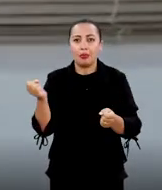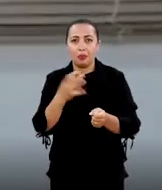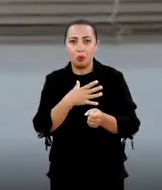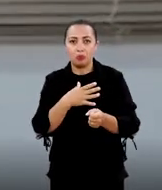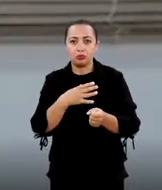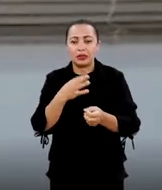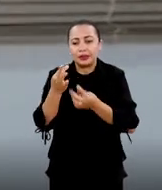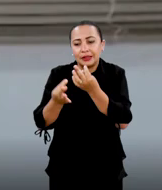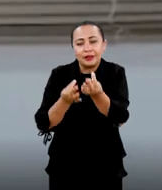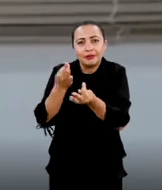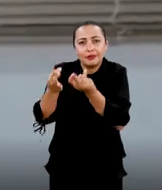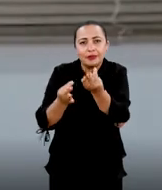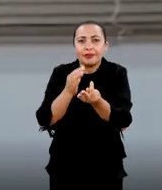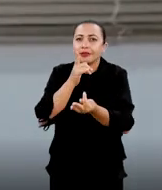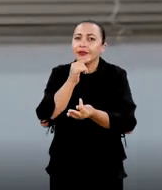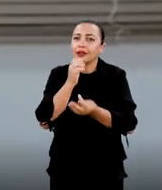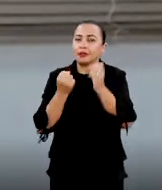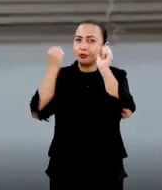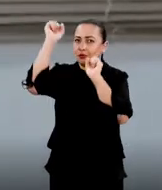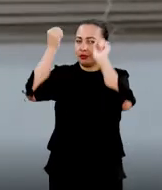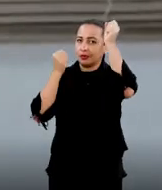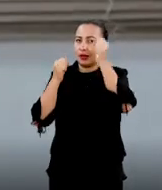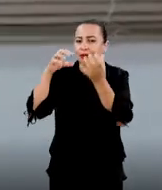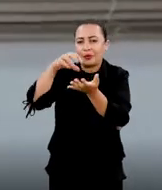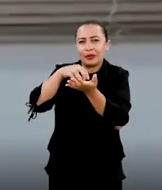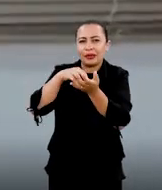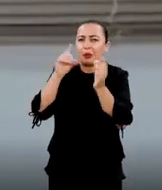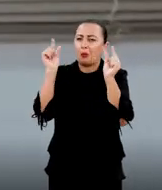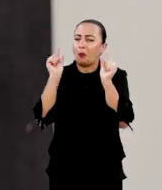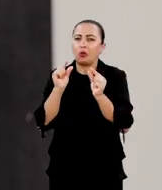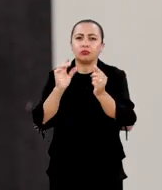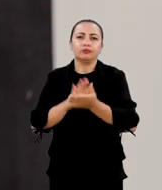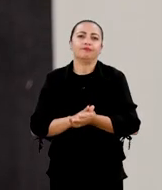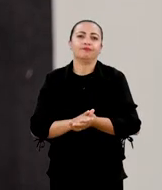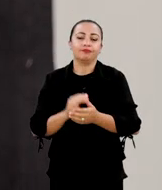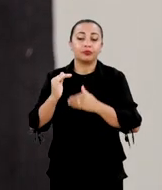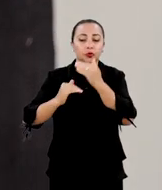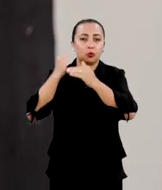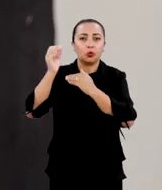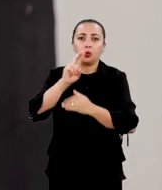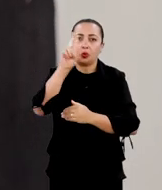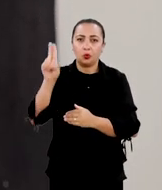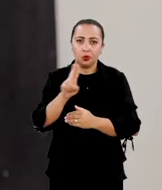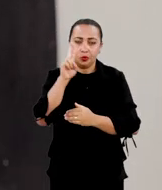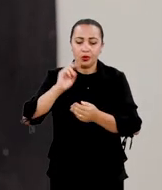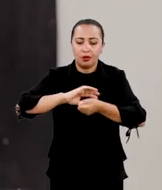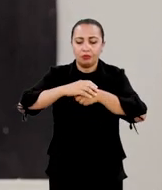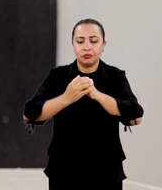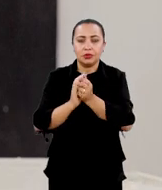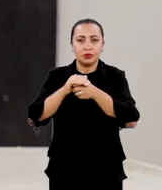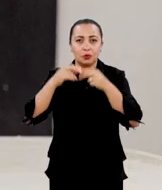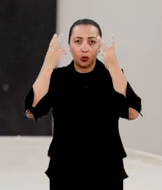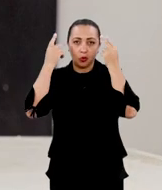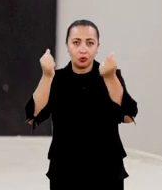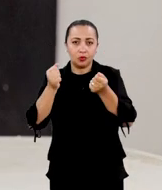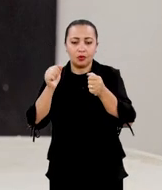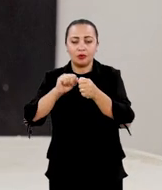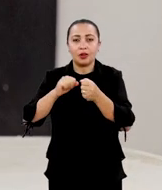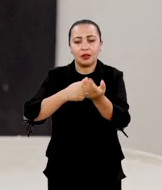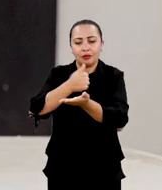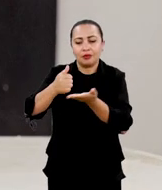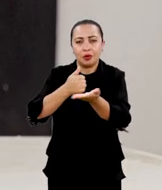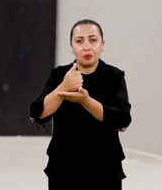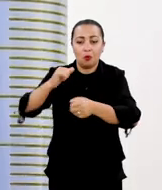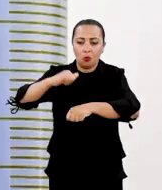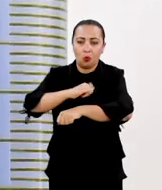efluente tratado, né? Com a concentração bem menor de corante. O processo usa uma espécie de sabão natural, feito à